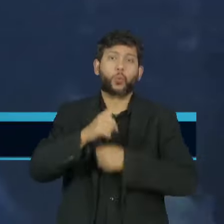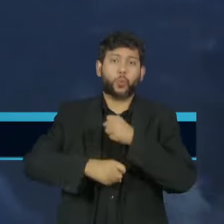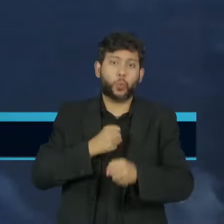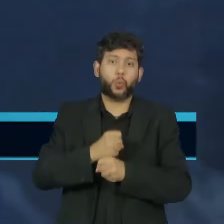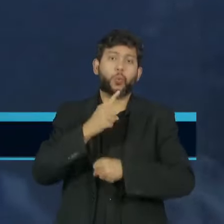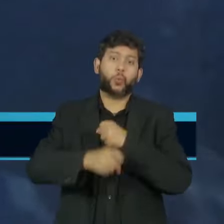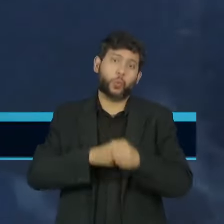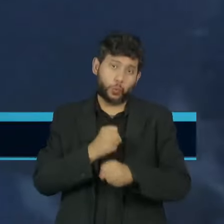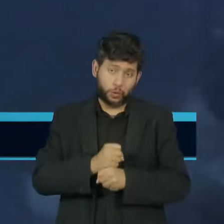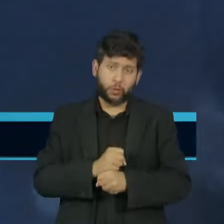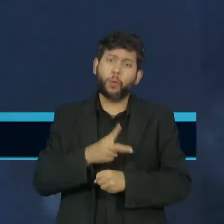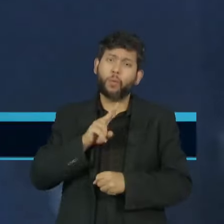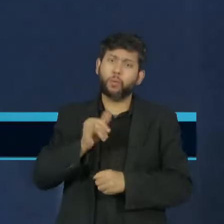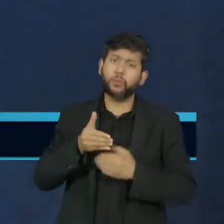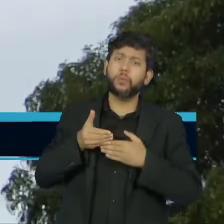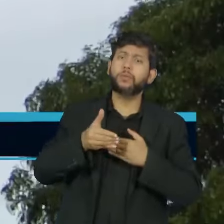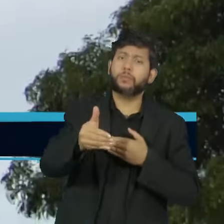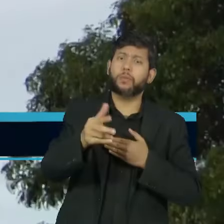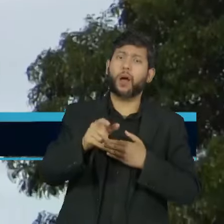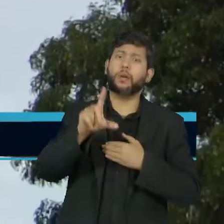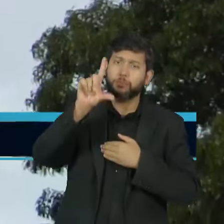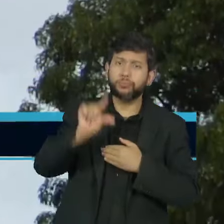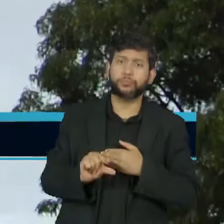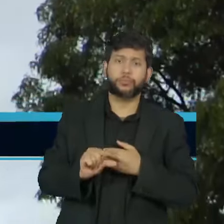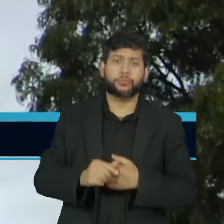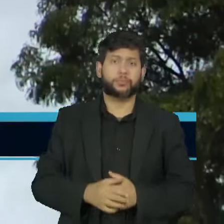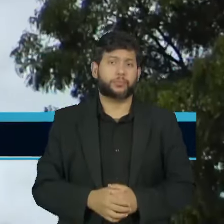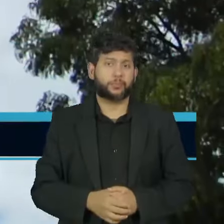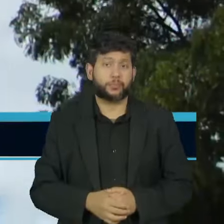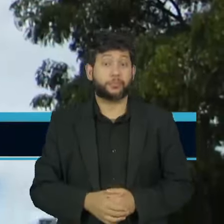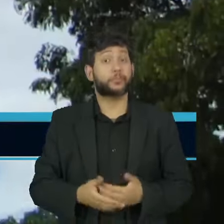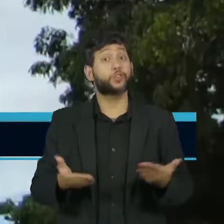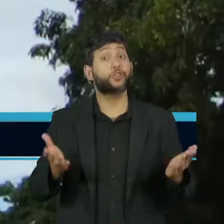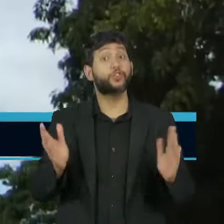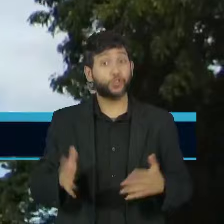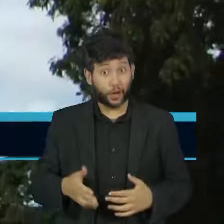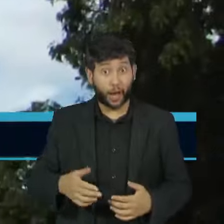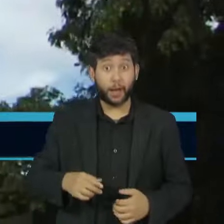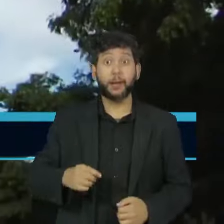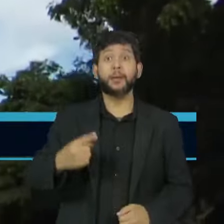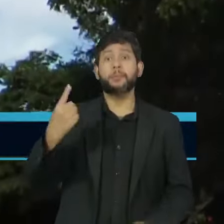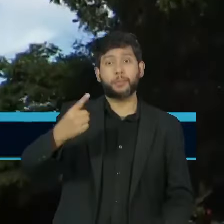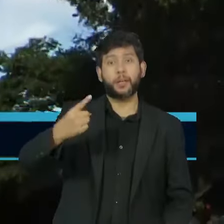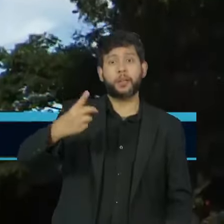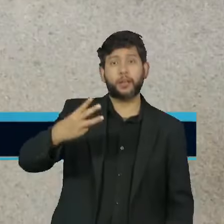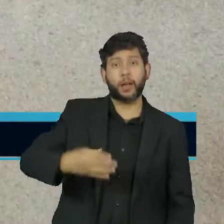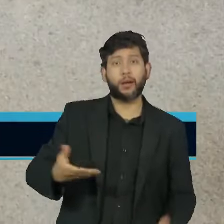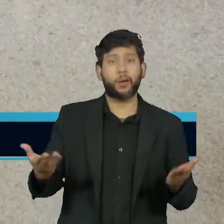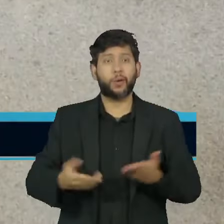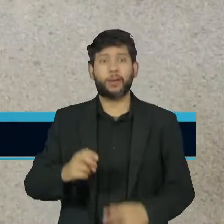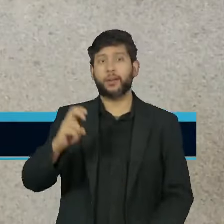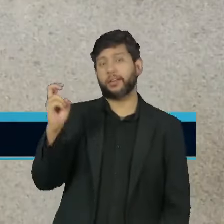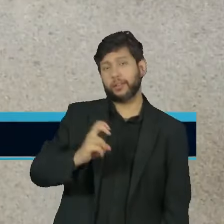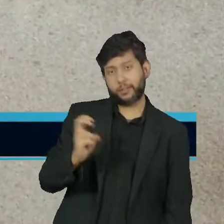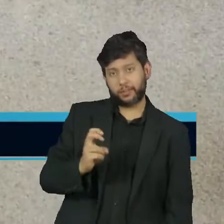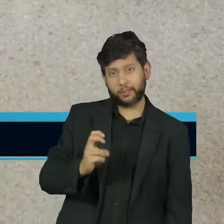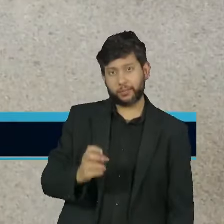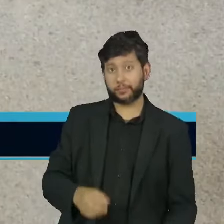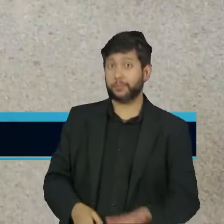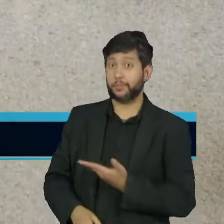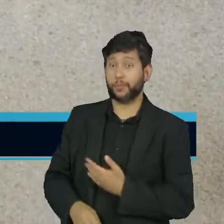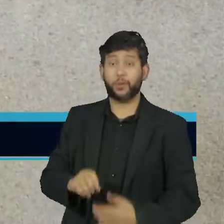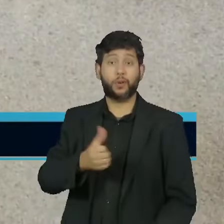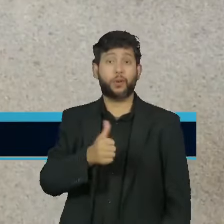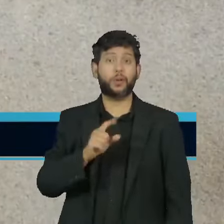novas reduções futuras. Esta foi a quinta queda consecutiva da taxa. A Selic agora está em